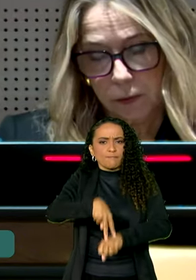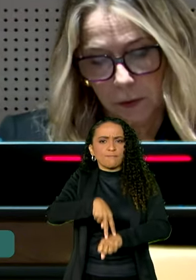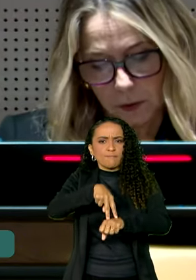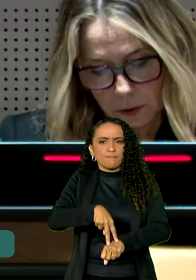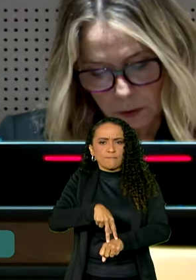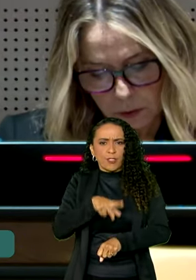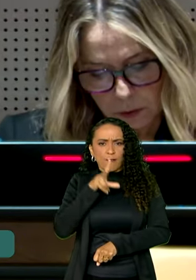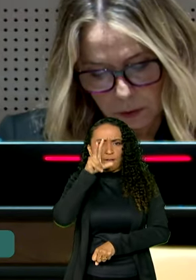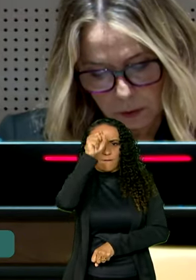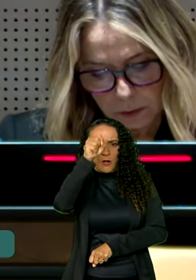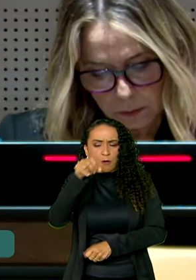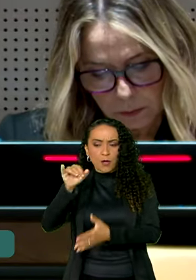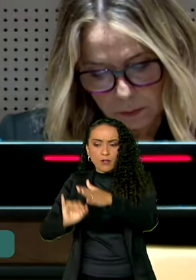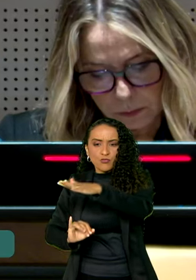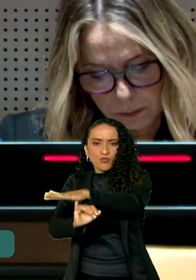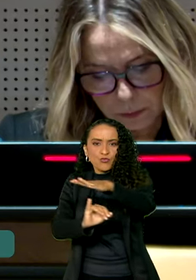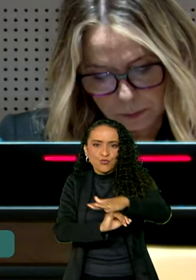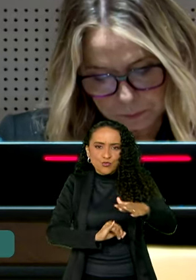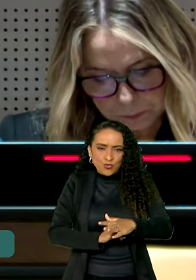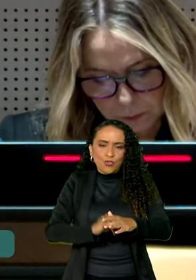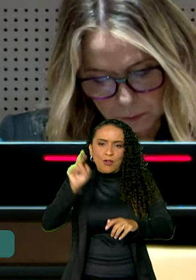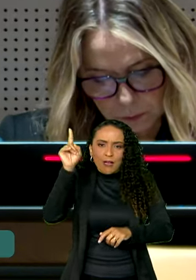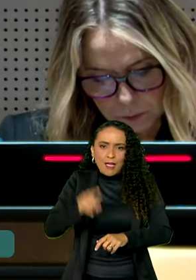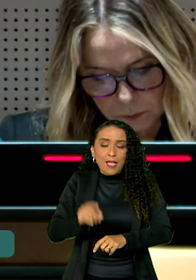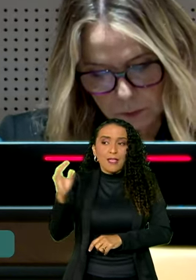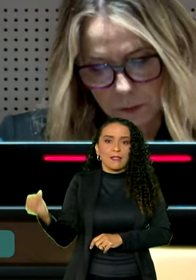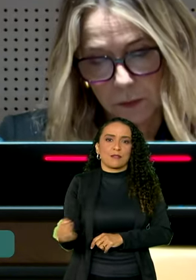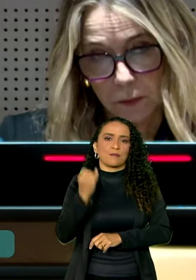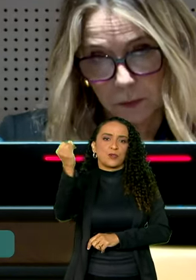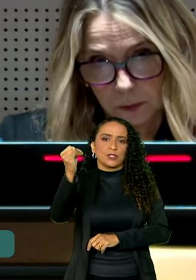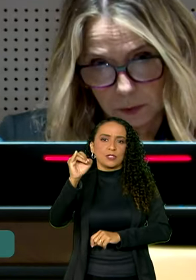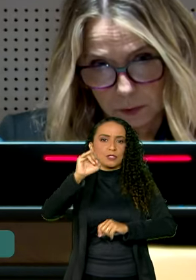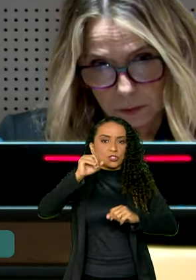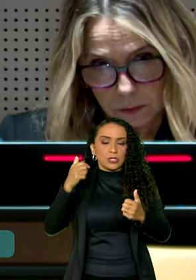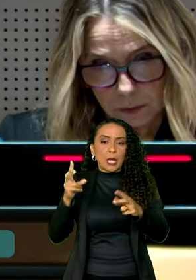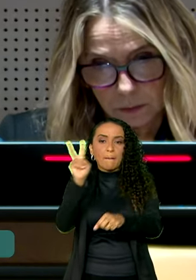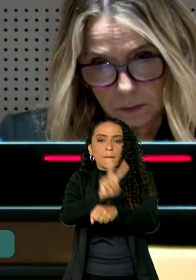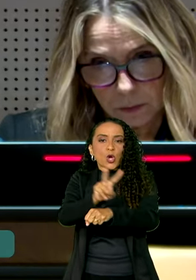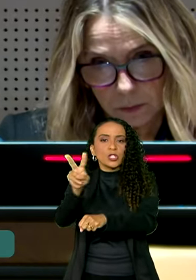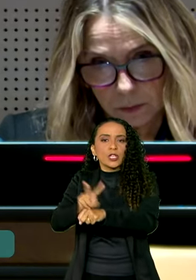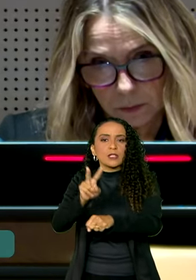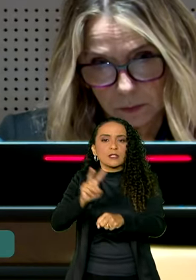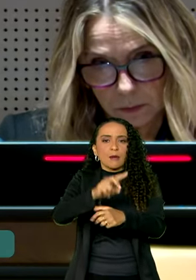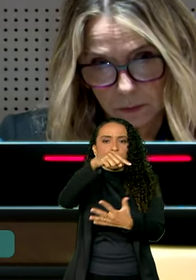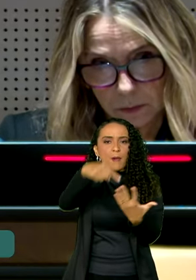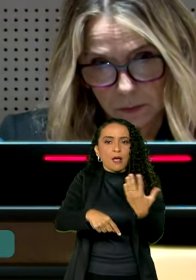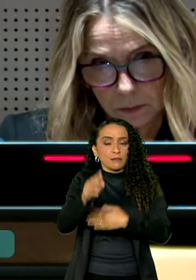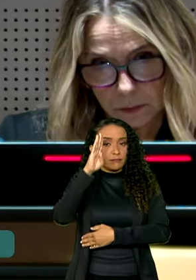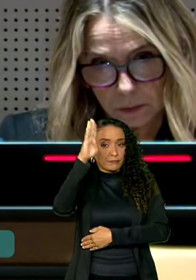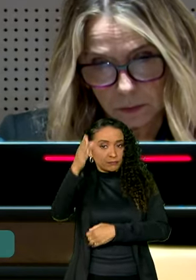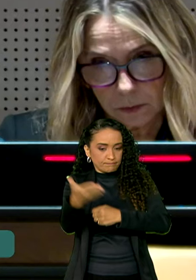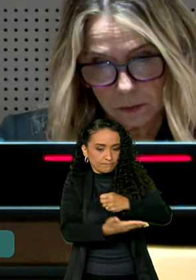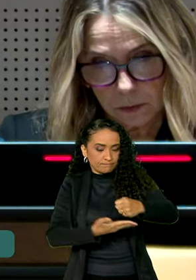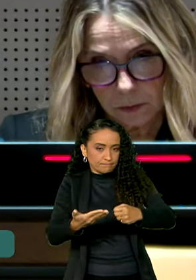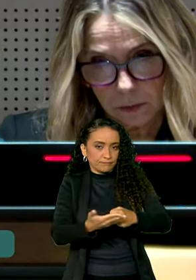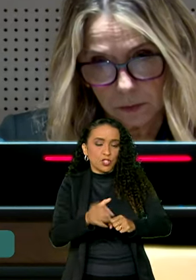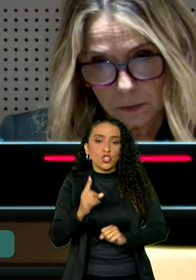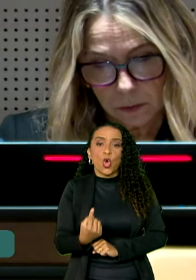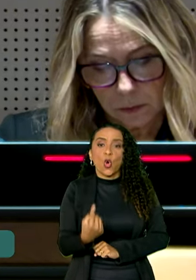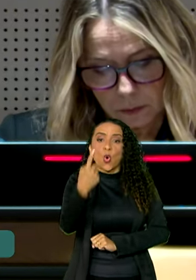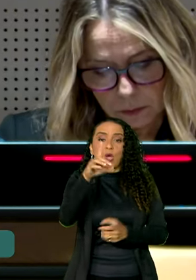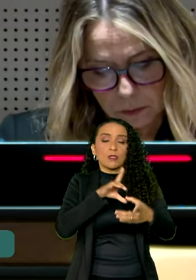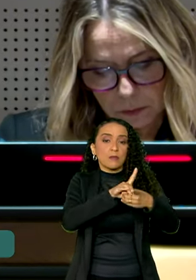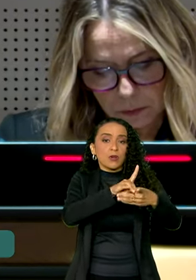fortalecimento das instituições são cruciais na proteção desses princípios. Somente uma